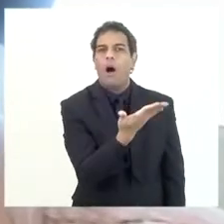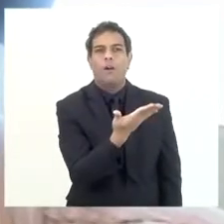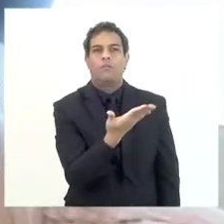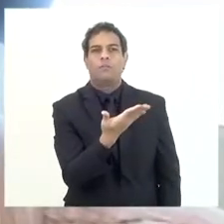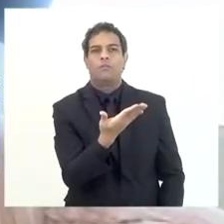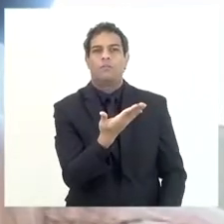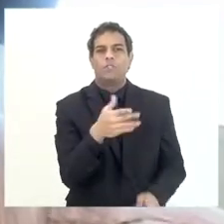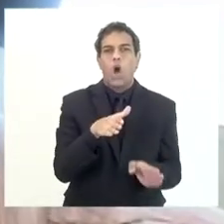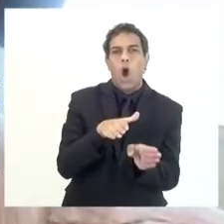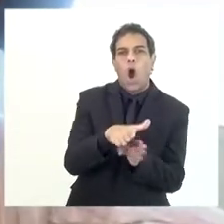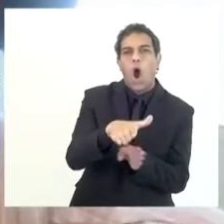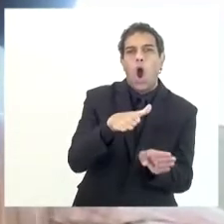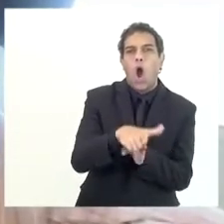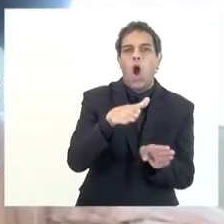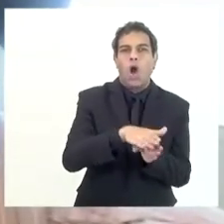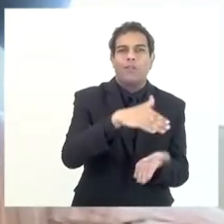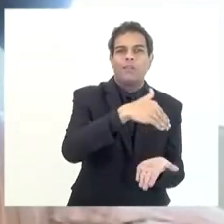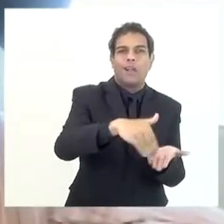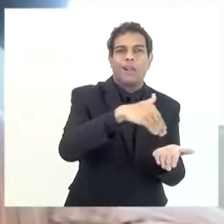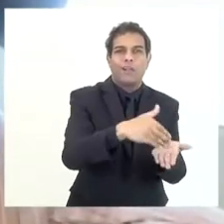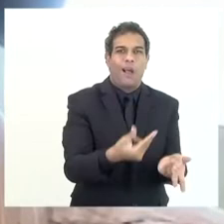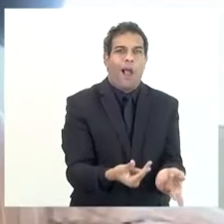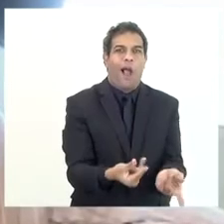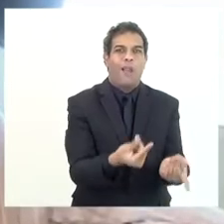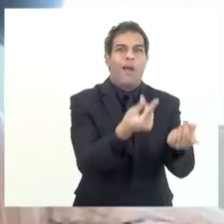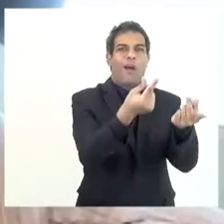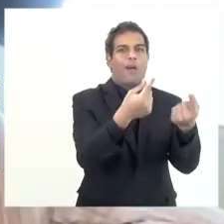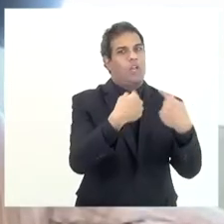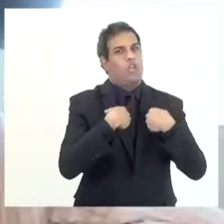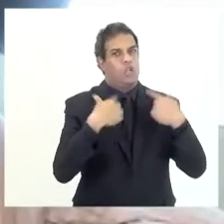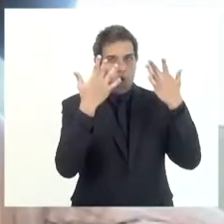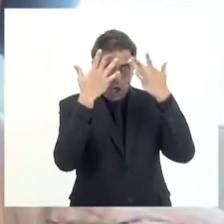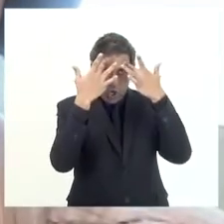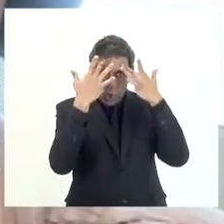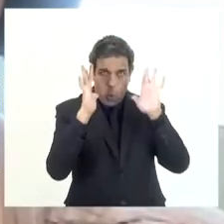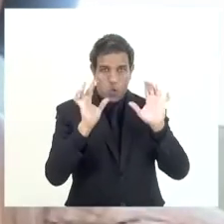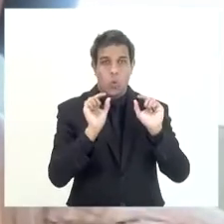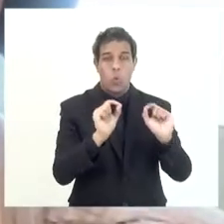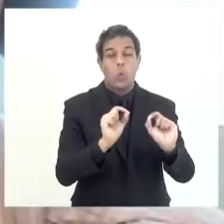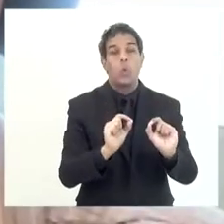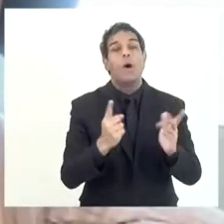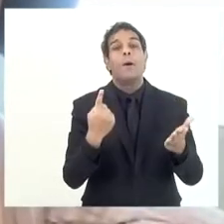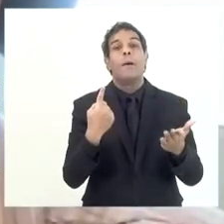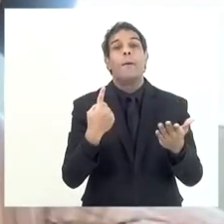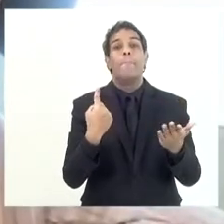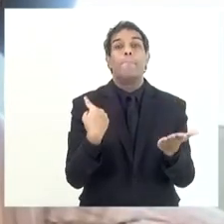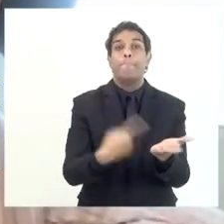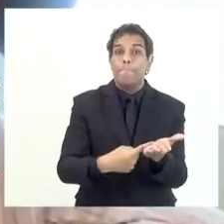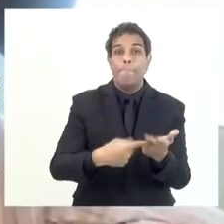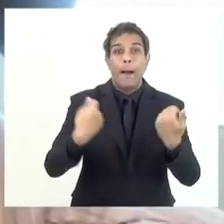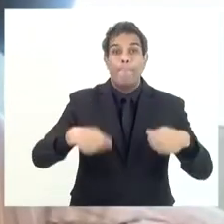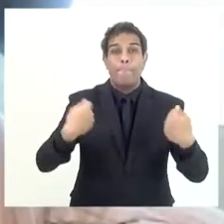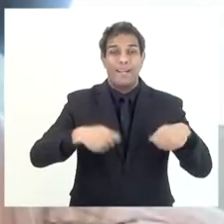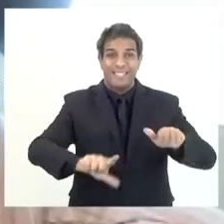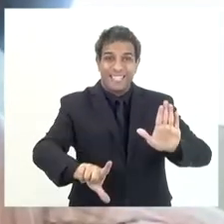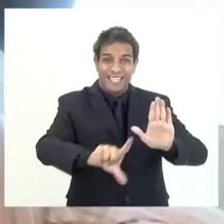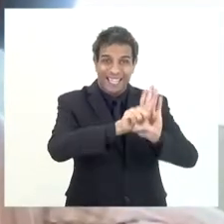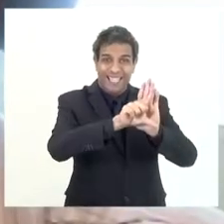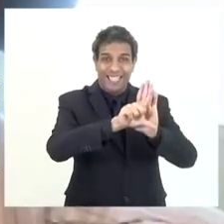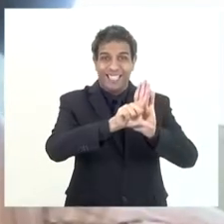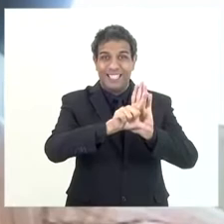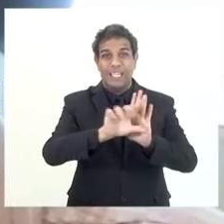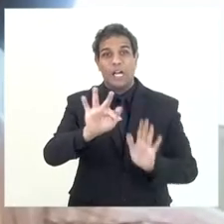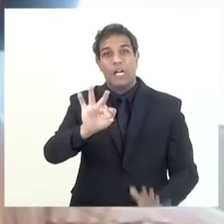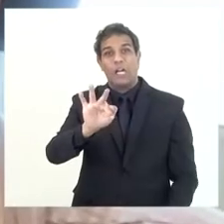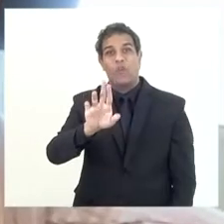determinação especificamente, a gente desconhece, eu desconheço, mas até porque ela é necessária porque agora a lei também do Fundeb